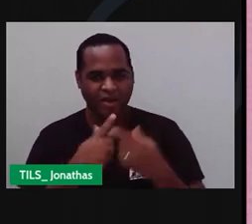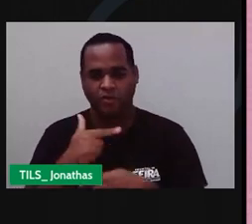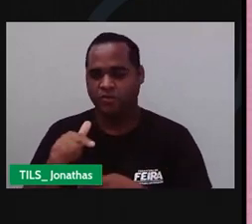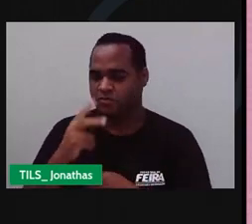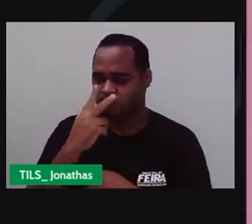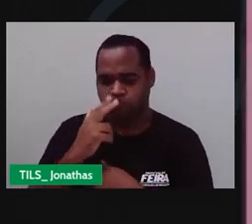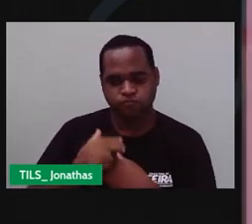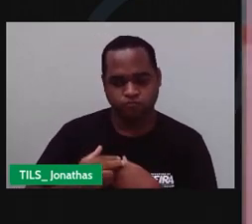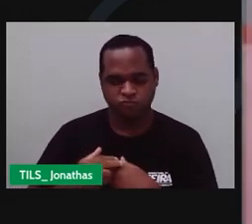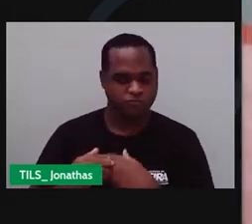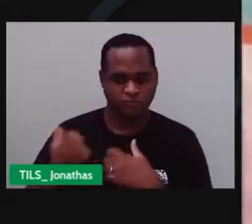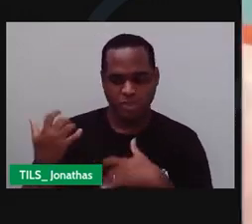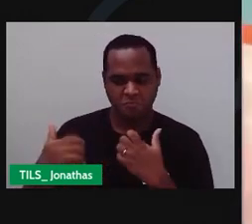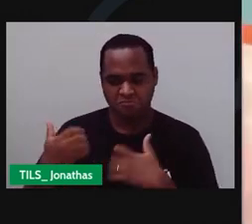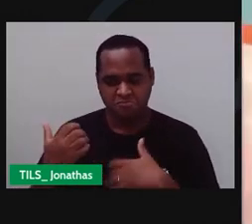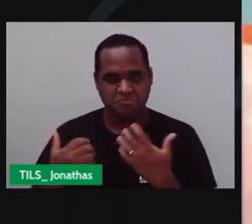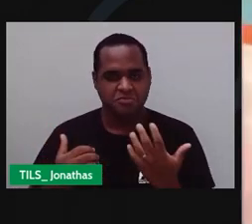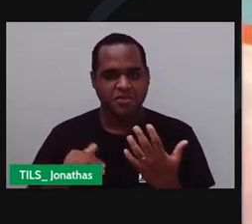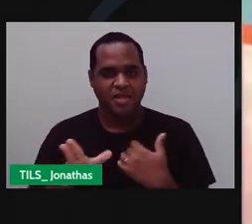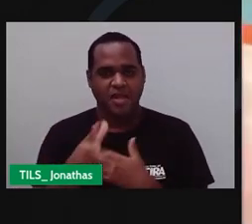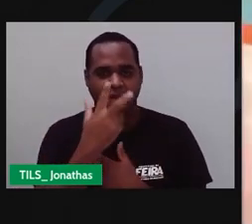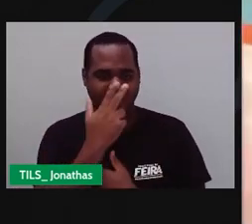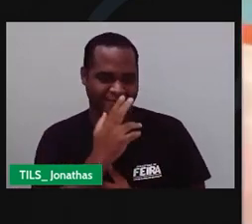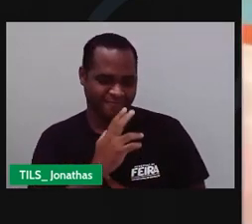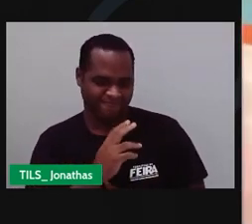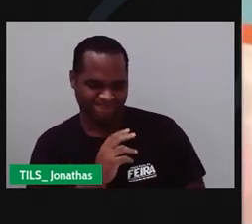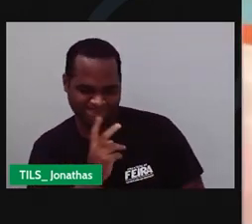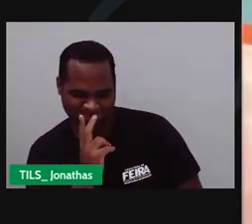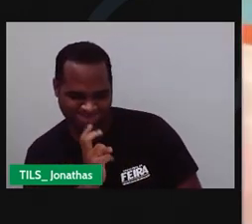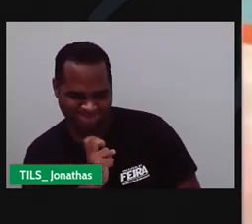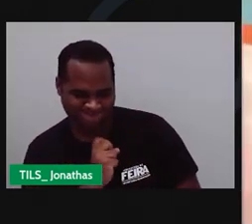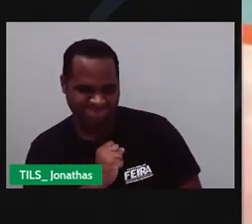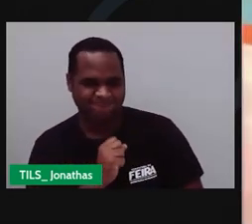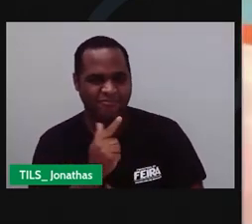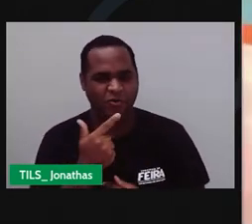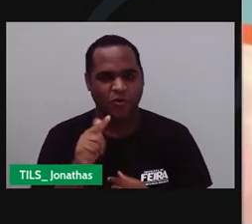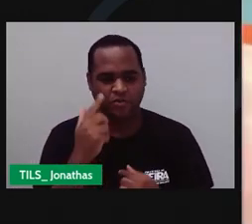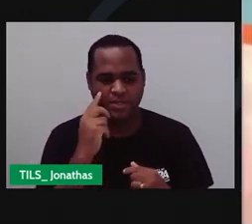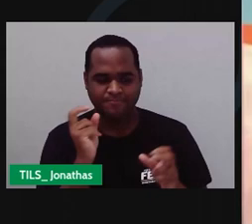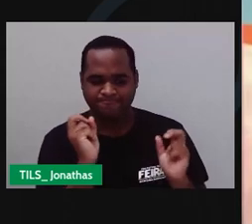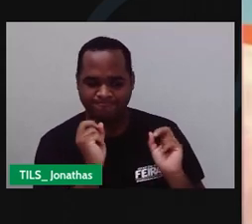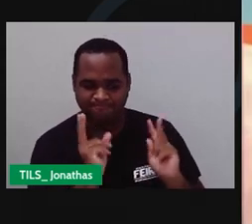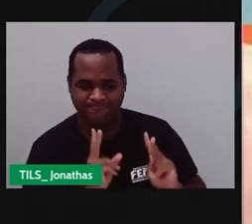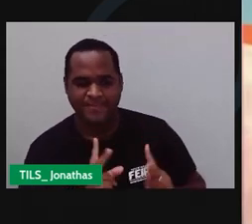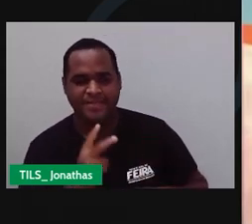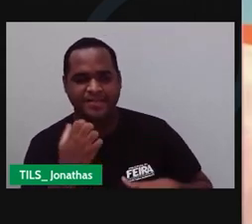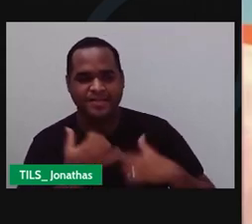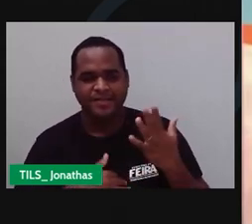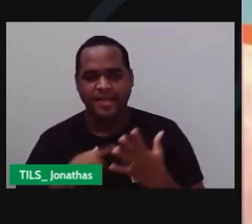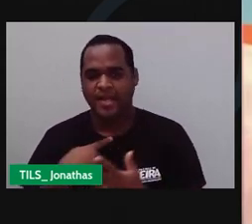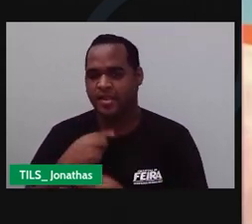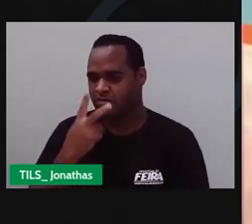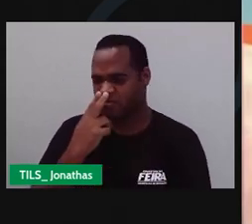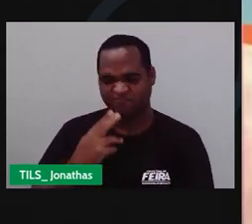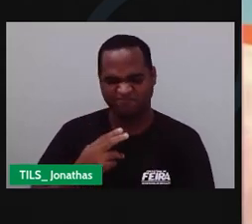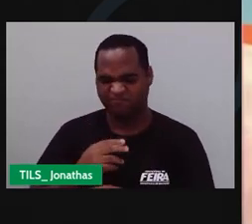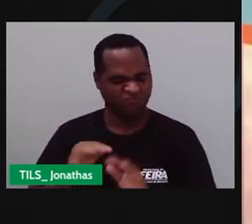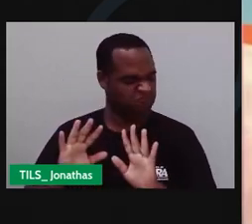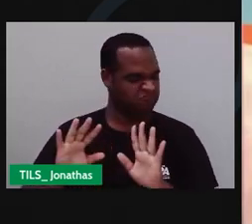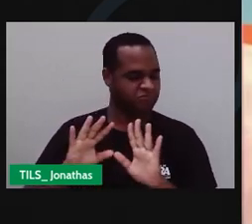sisudo Um é moroso Outro esperto Um é fechado